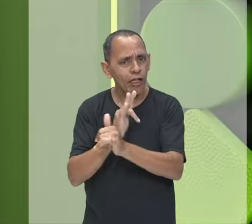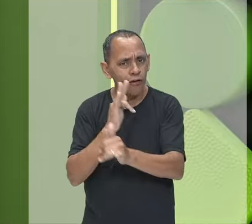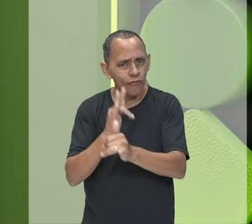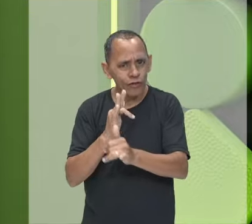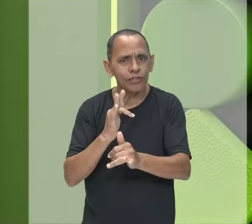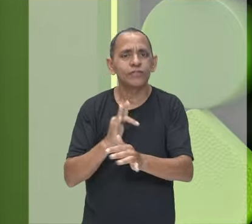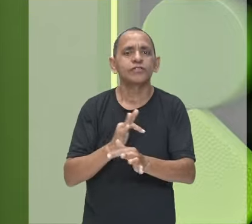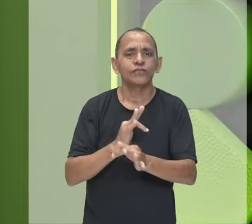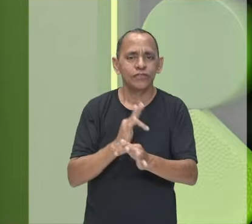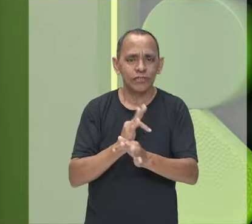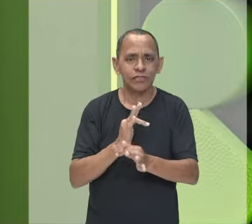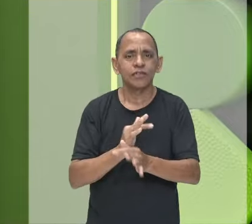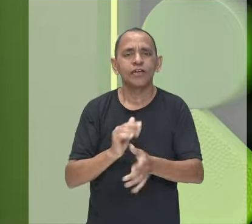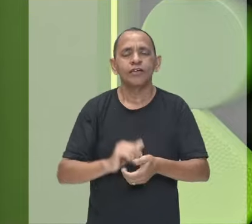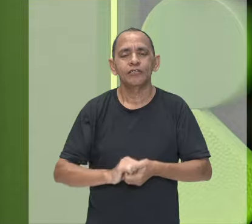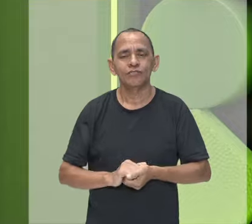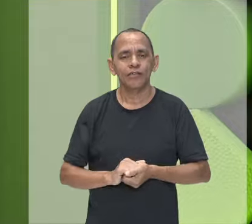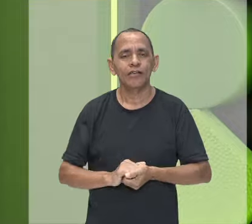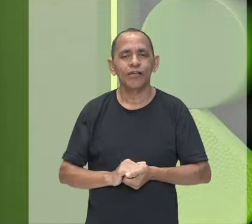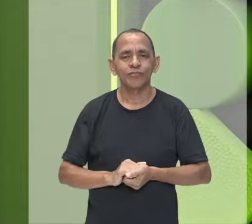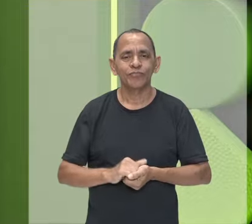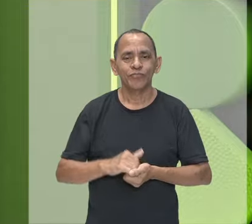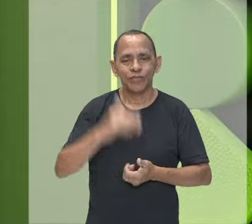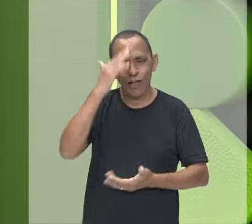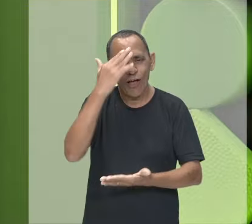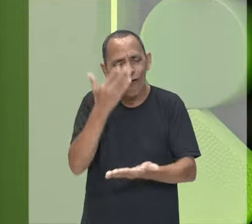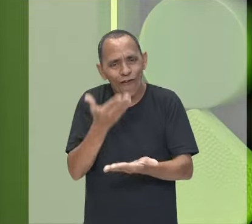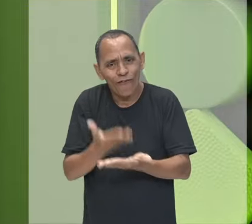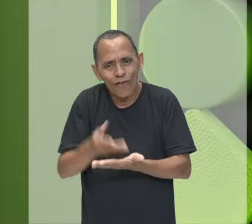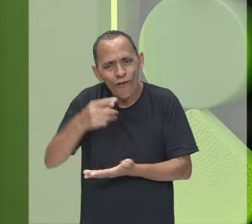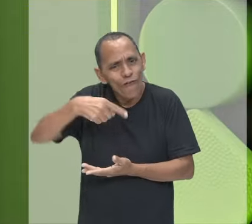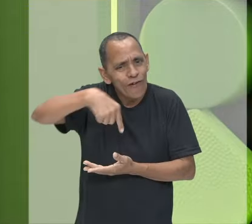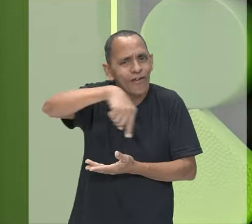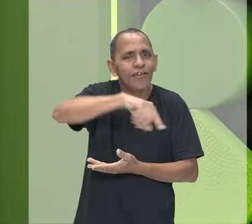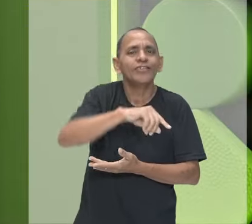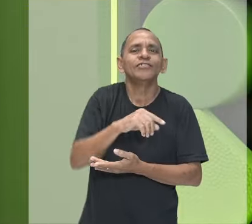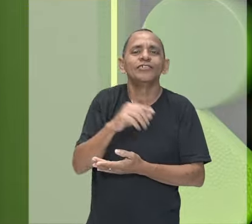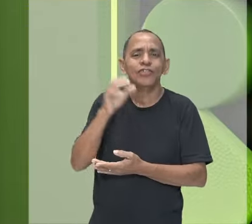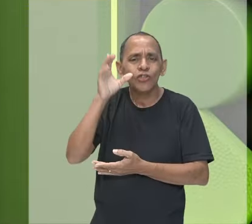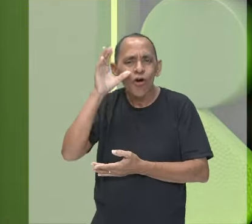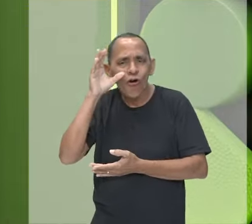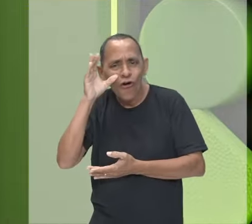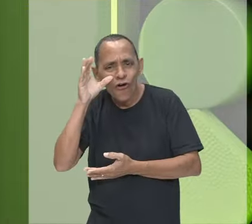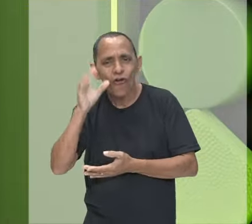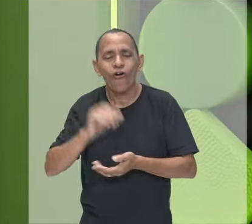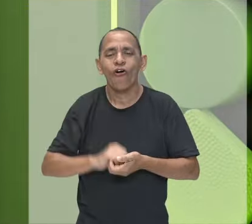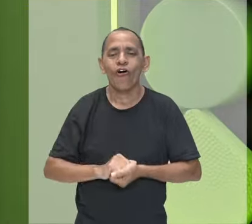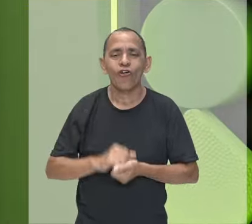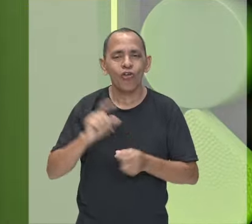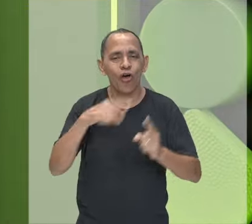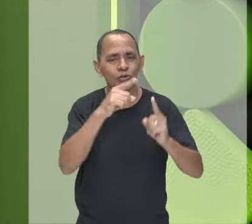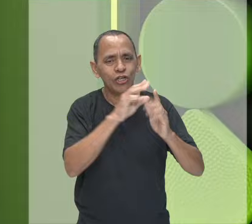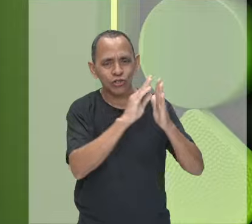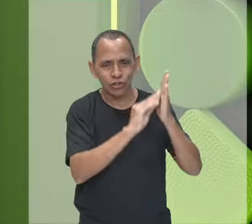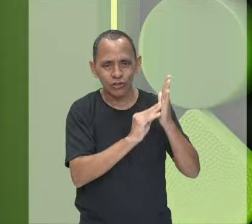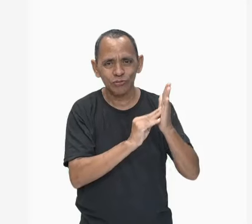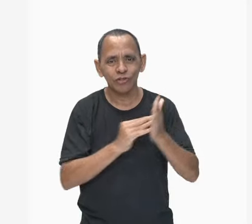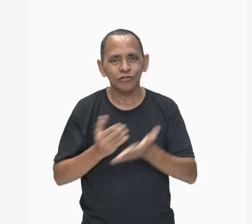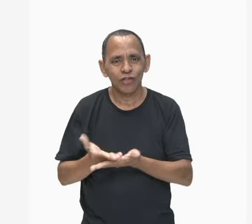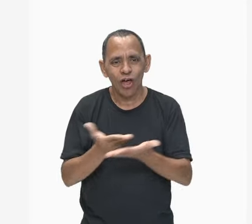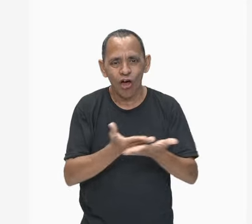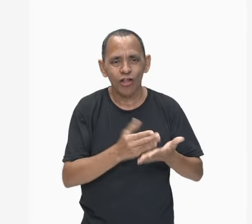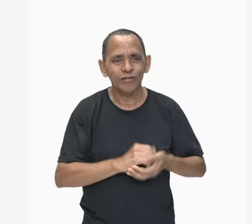estejam curiosos para saber qual é o objeto de conhecimento desta aula. Vamos lá conferir?